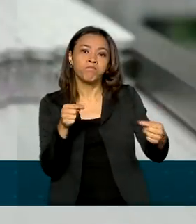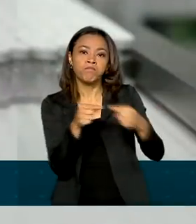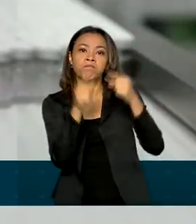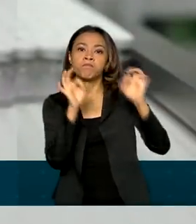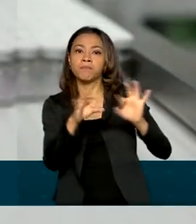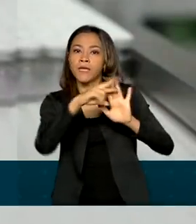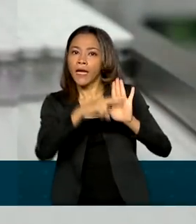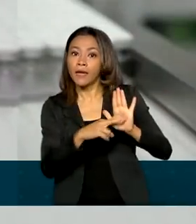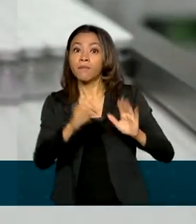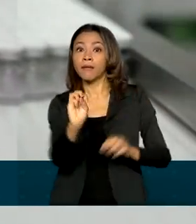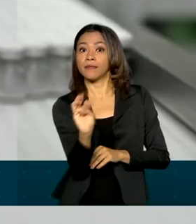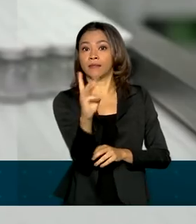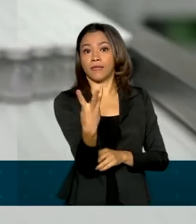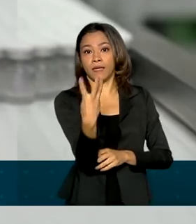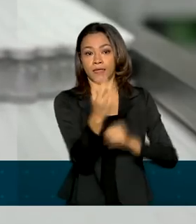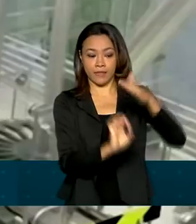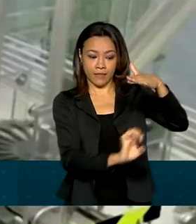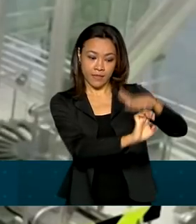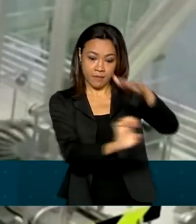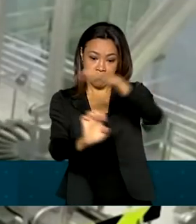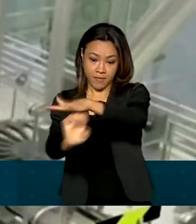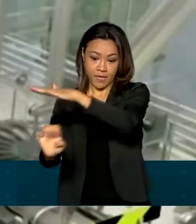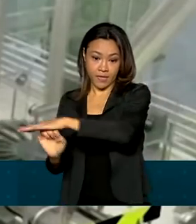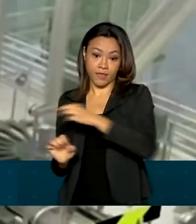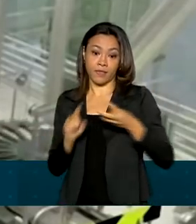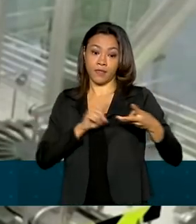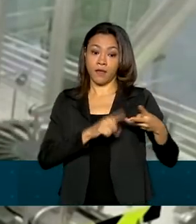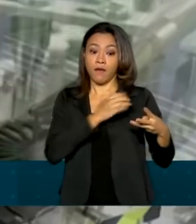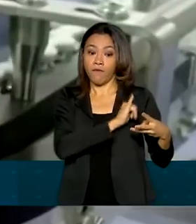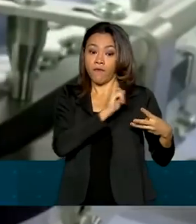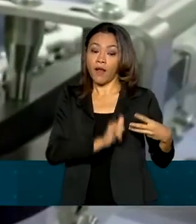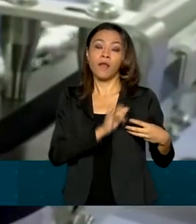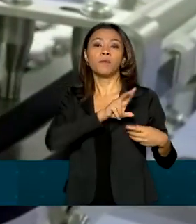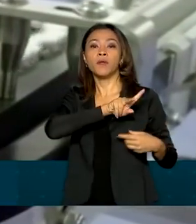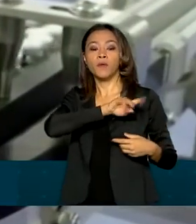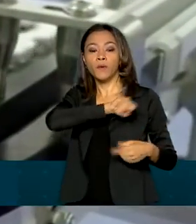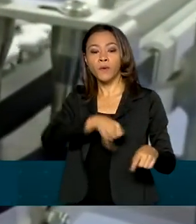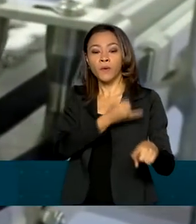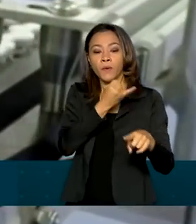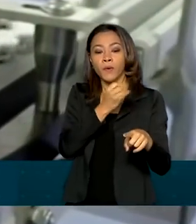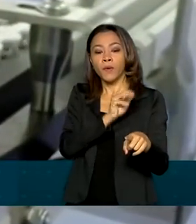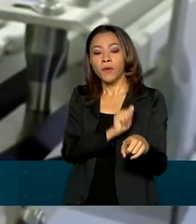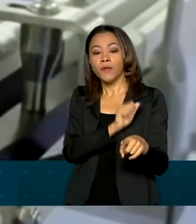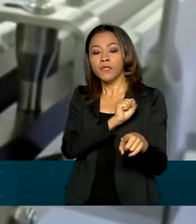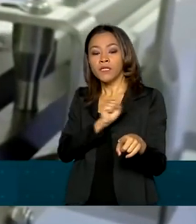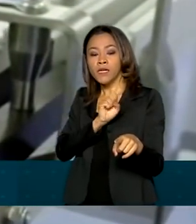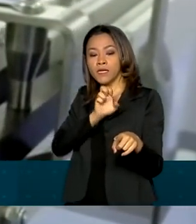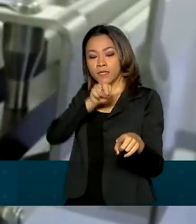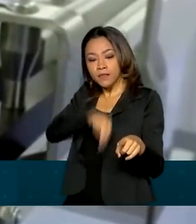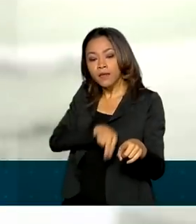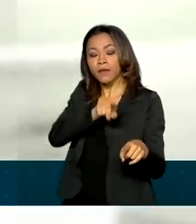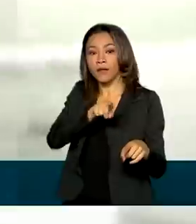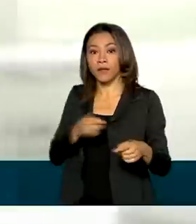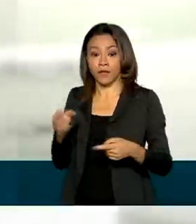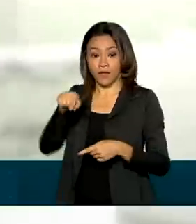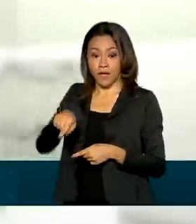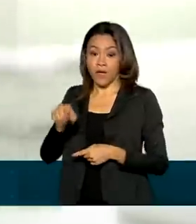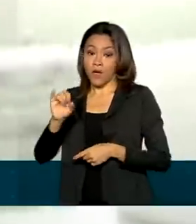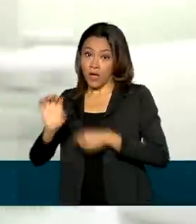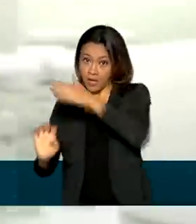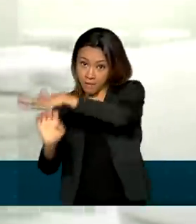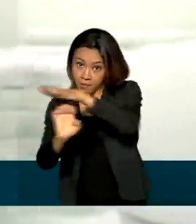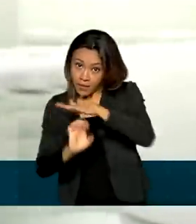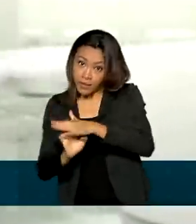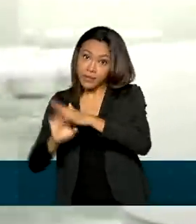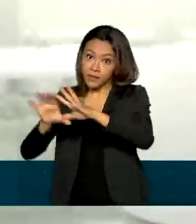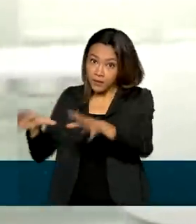para três empresas indicadas pelo laboratório Janssen para a produção da vacina contra a Covid, além da empresa Inovatio do